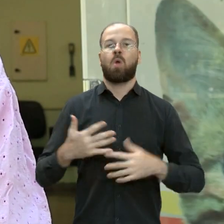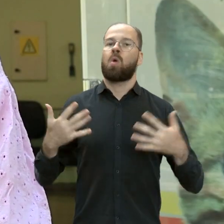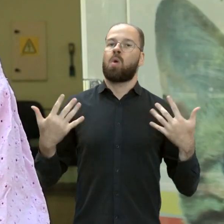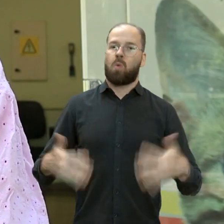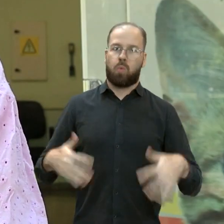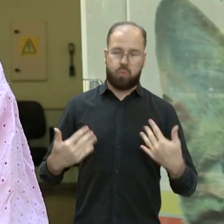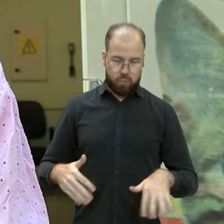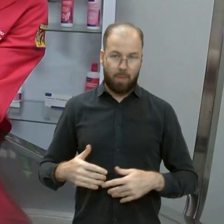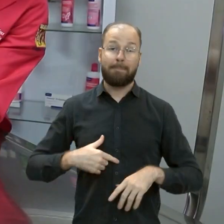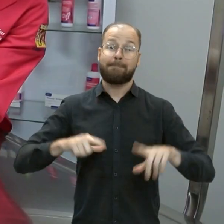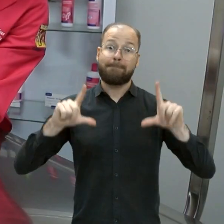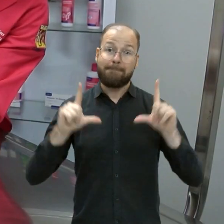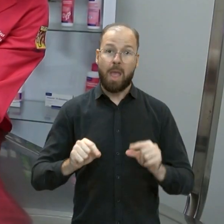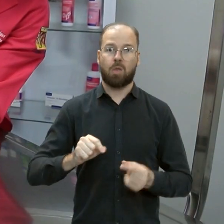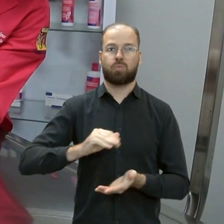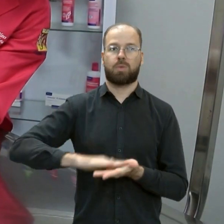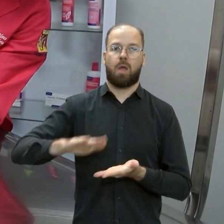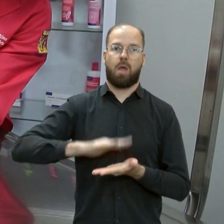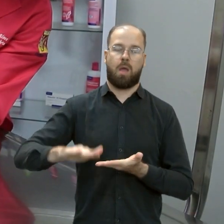menos gasto.